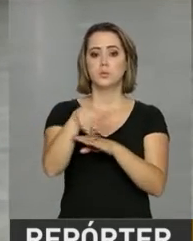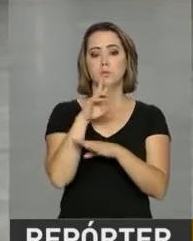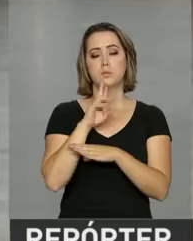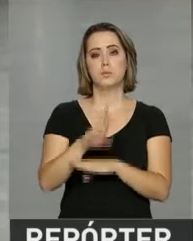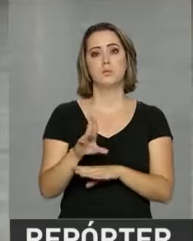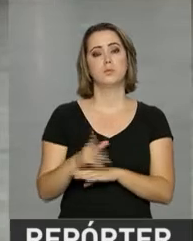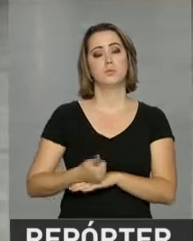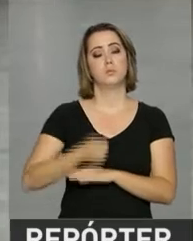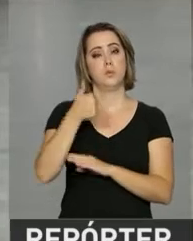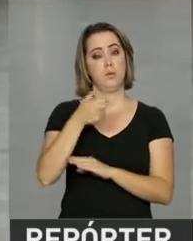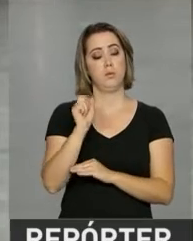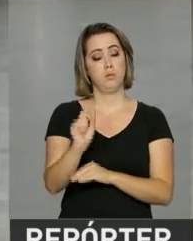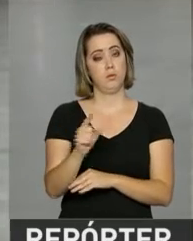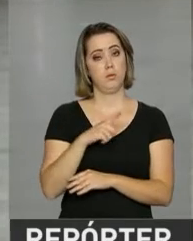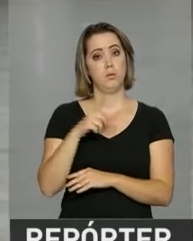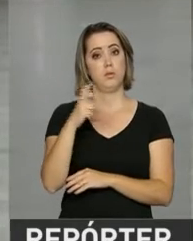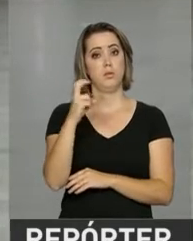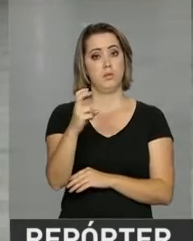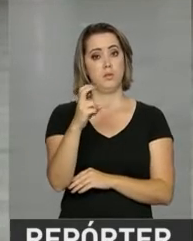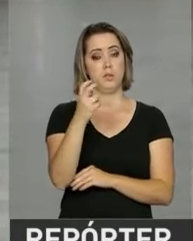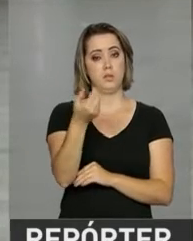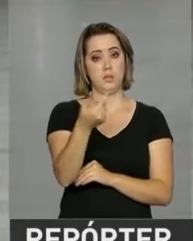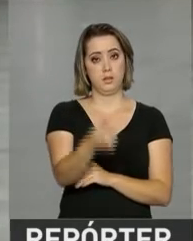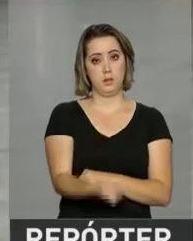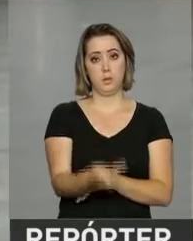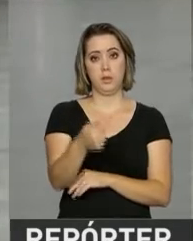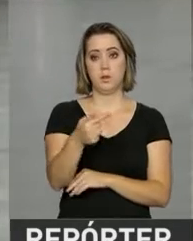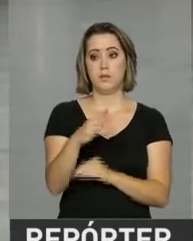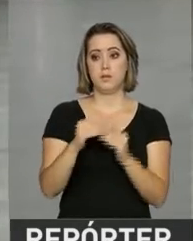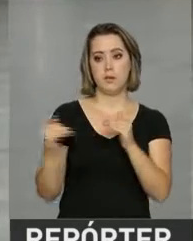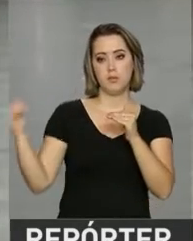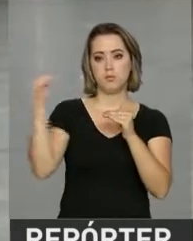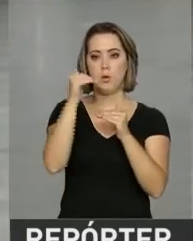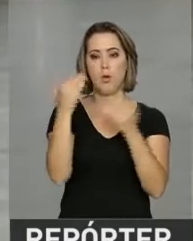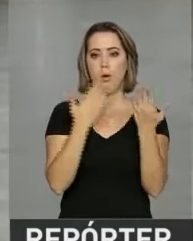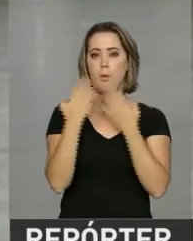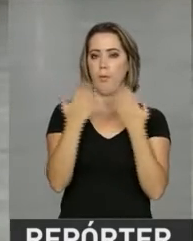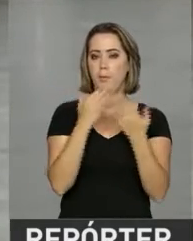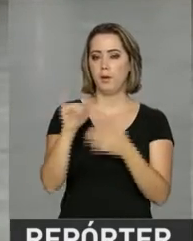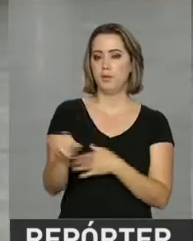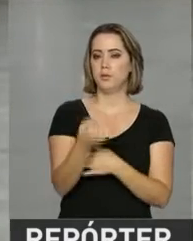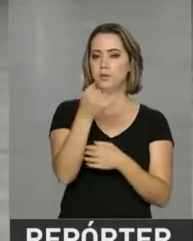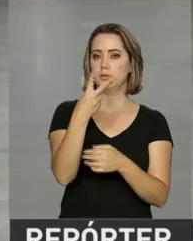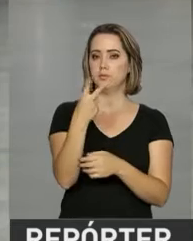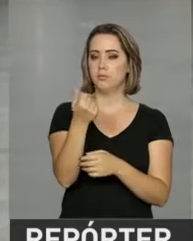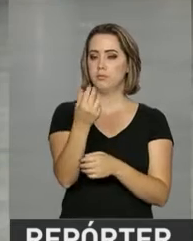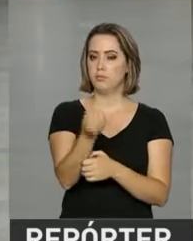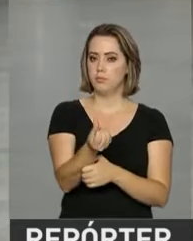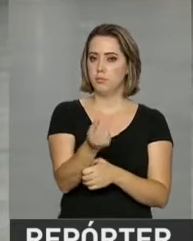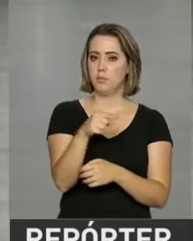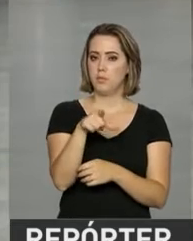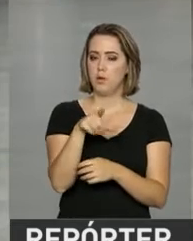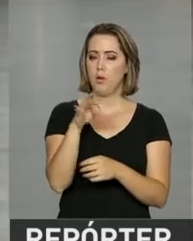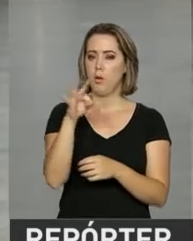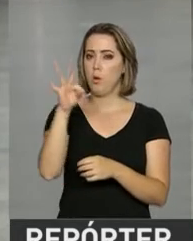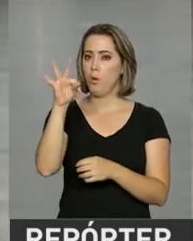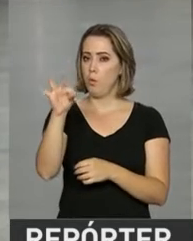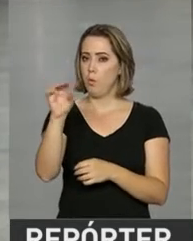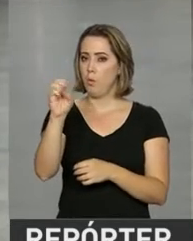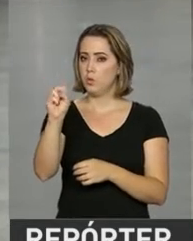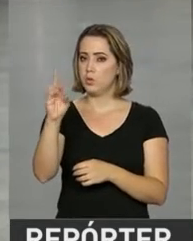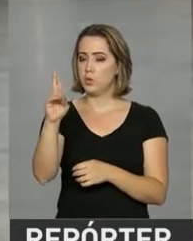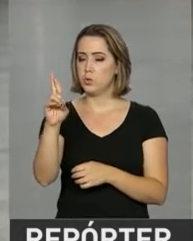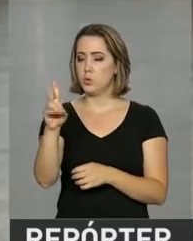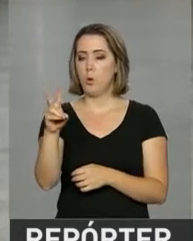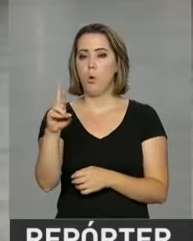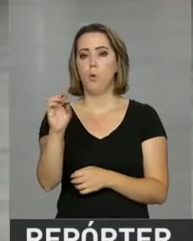O valor é 57% maior que o registrado em janeiro de 2016. Segundo o Tesouro Nacional, isso